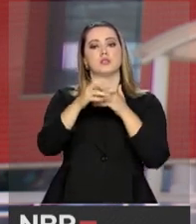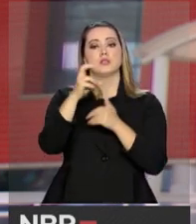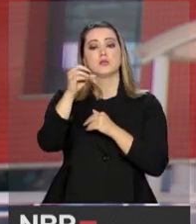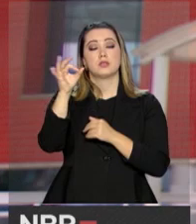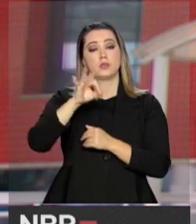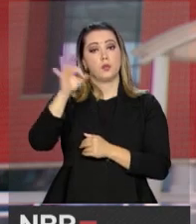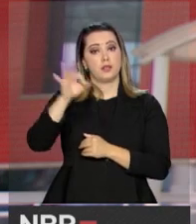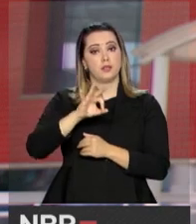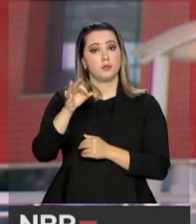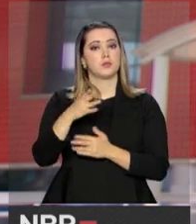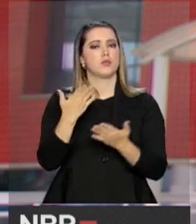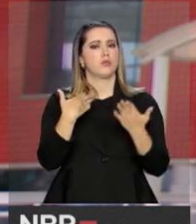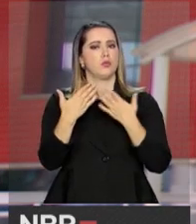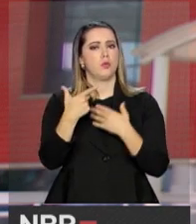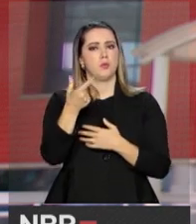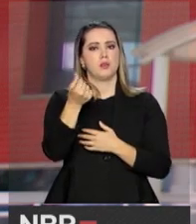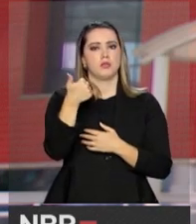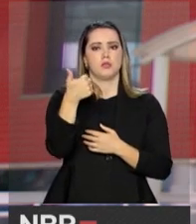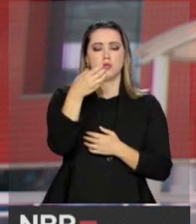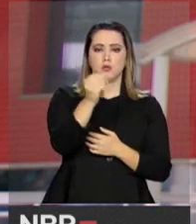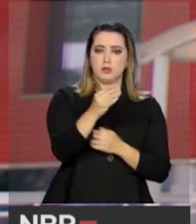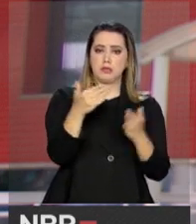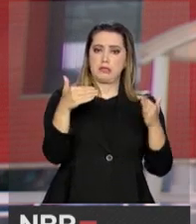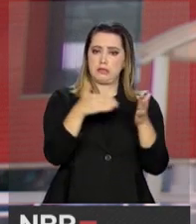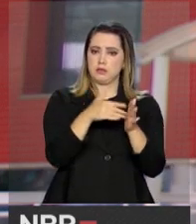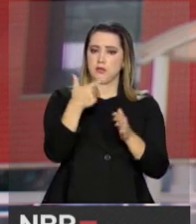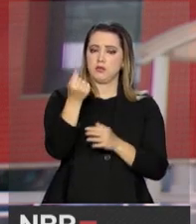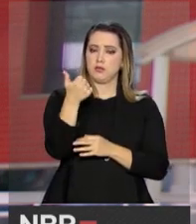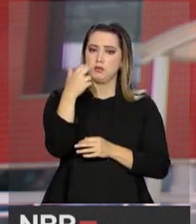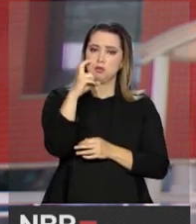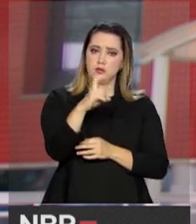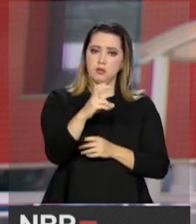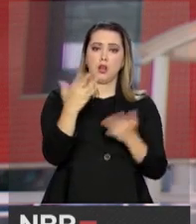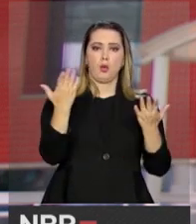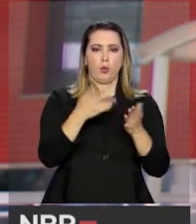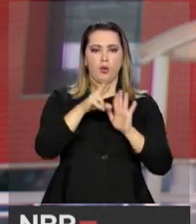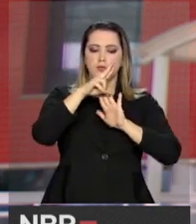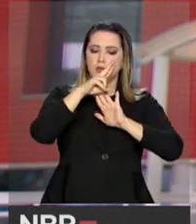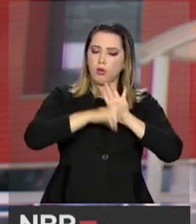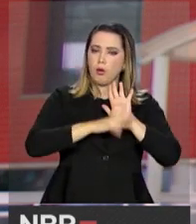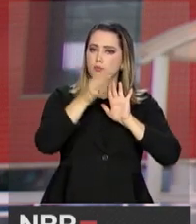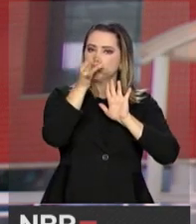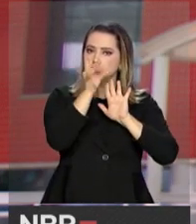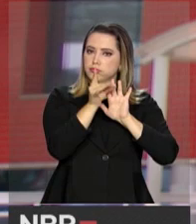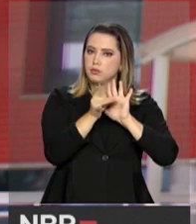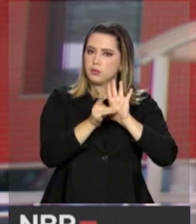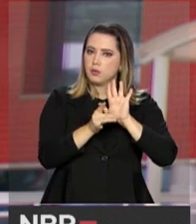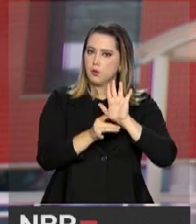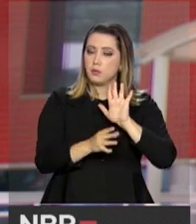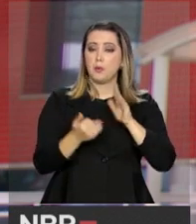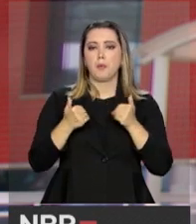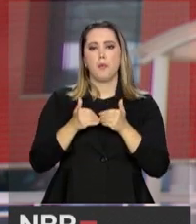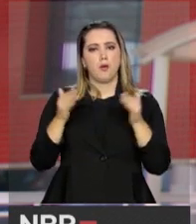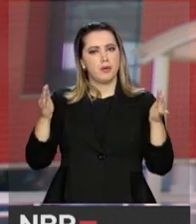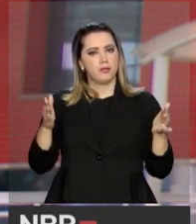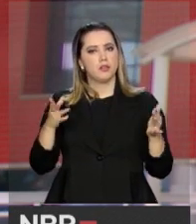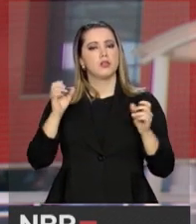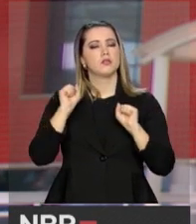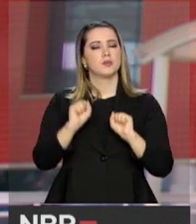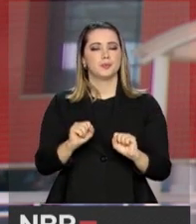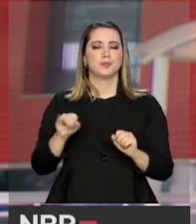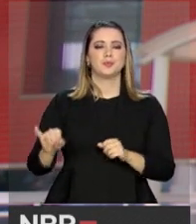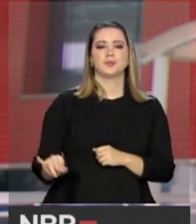para 2015. Agora o Ministério da Educação regulamentou o ensino à distância, ampliando possibilidades e